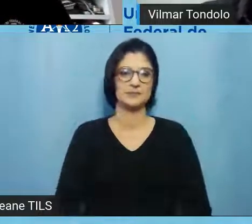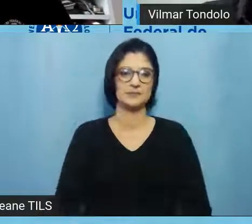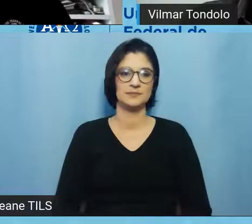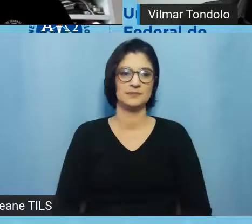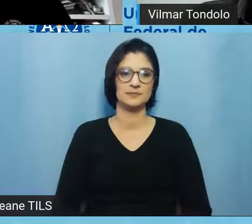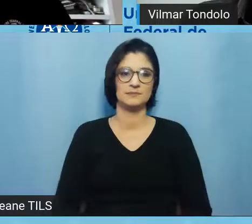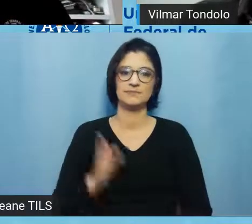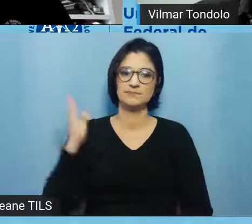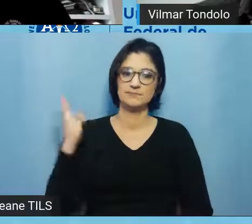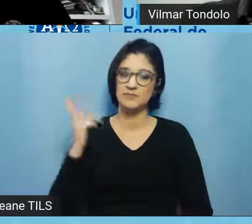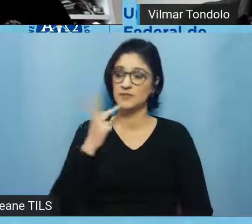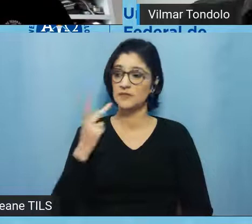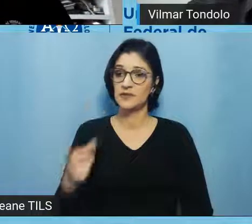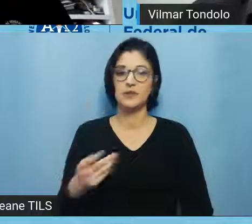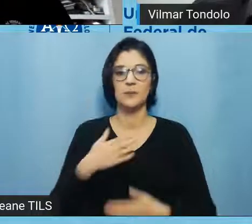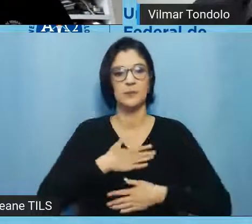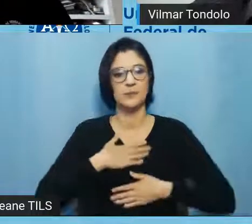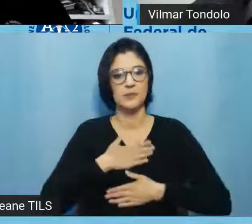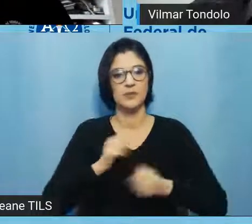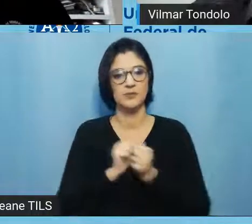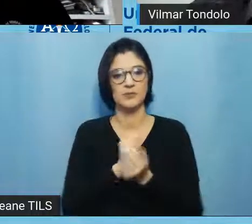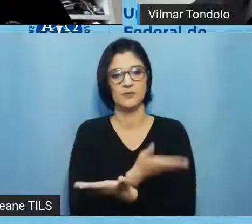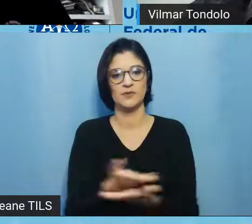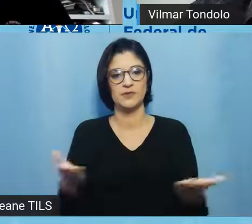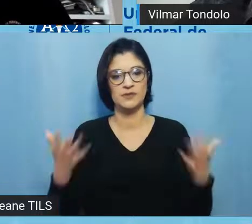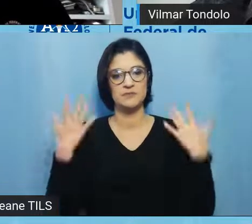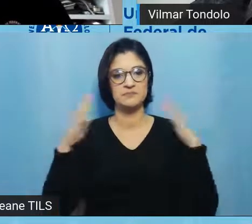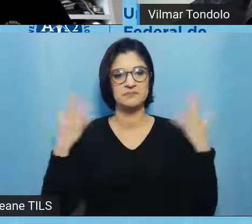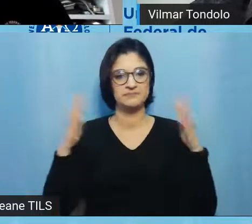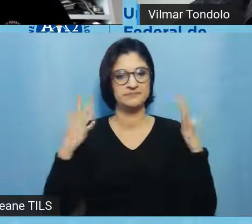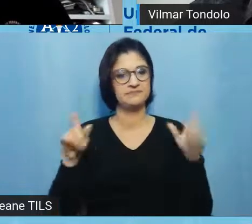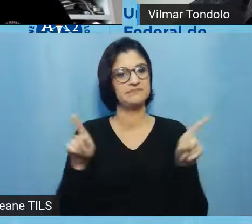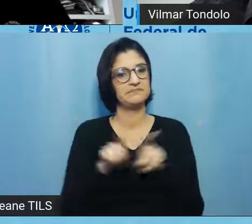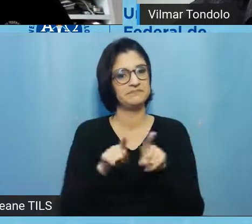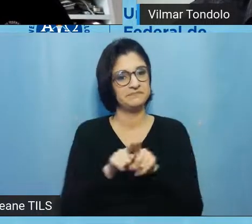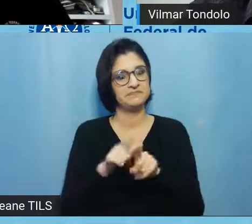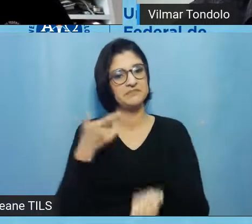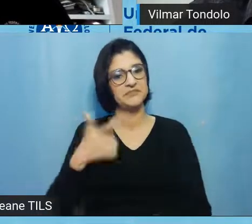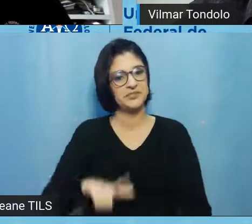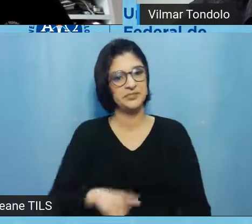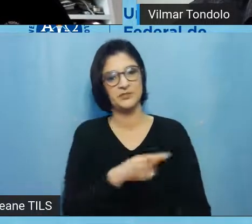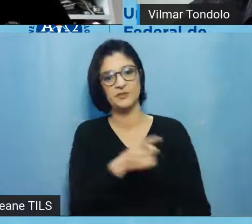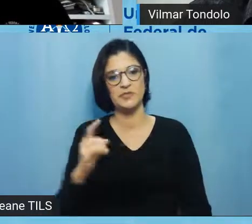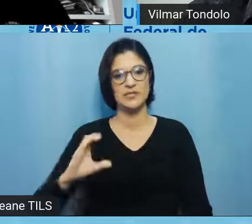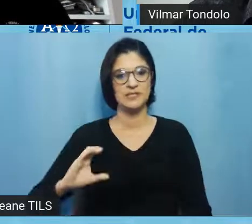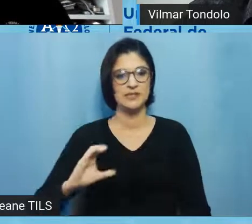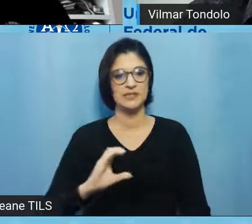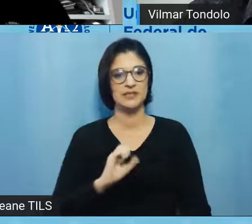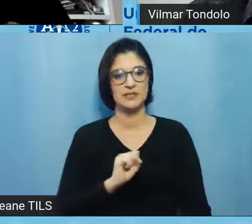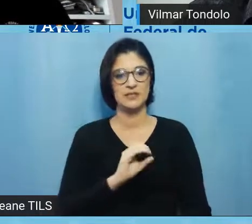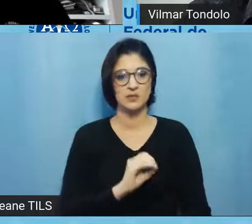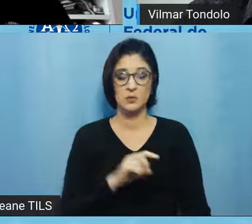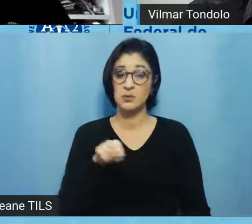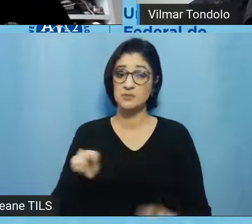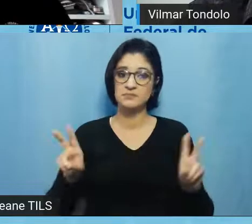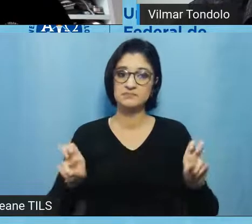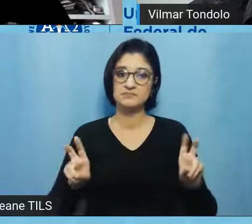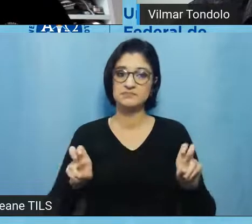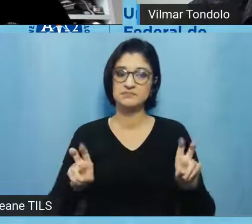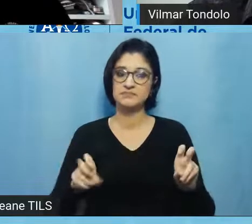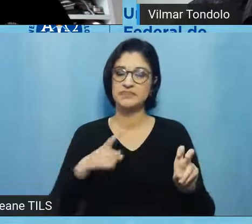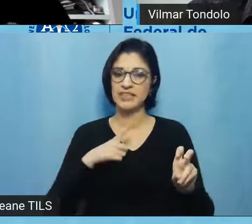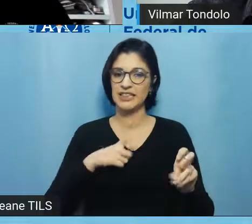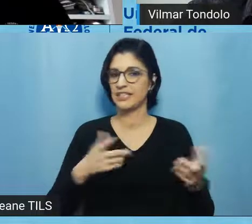Foi um prazer estar aqui com vocês, parabéns novamente pela iniciativa do CCSO, de estar trazendo esse tema aí, que está, né, em